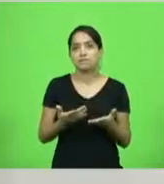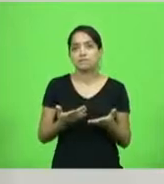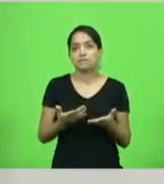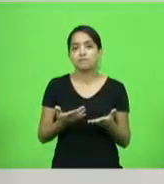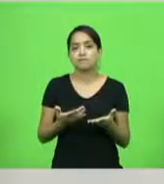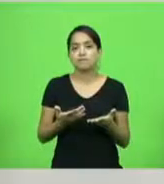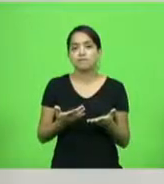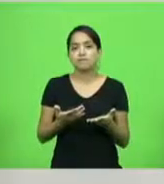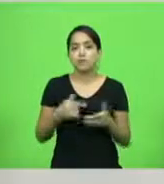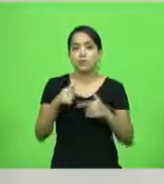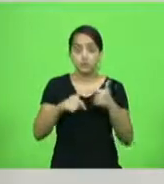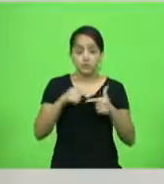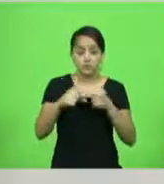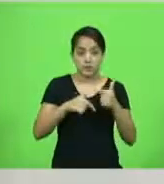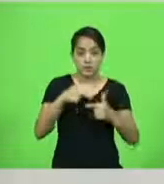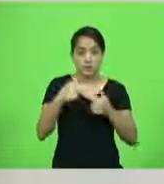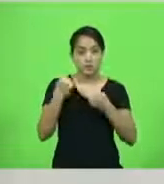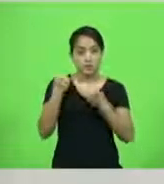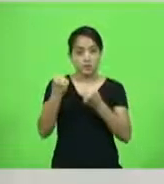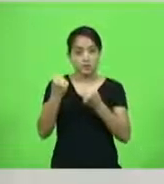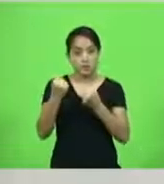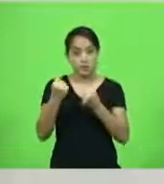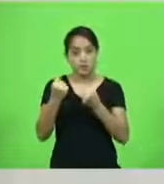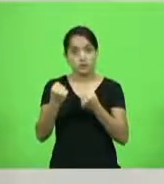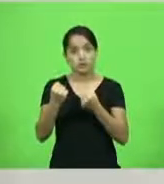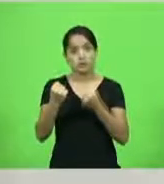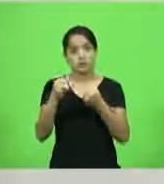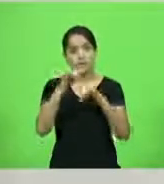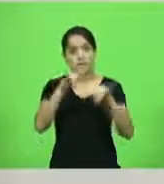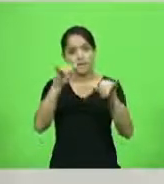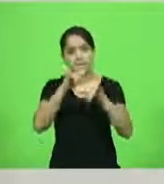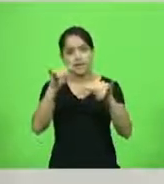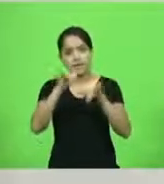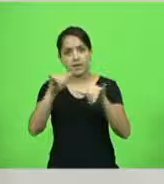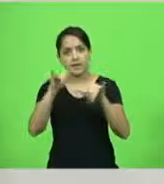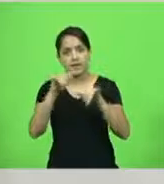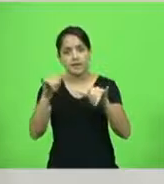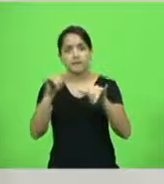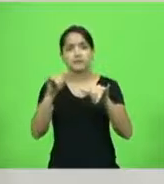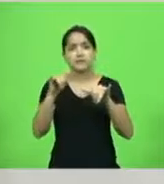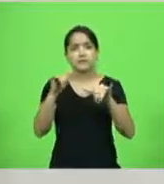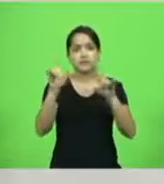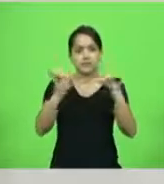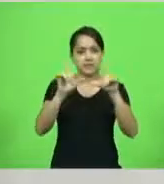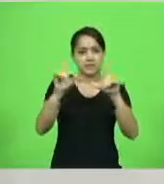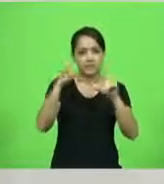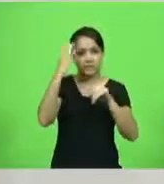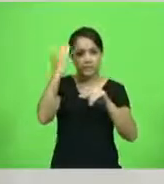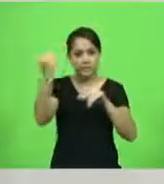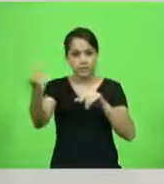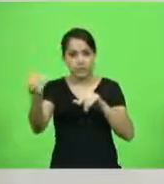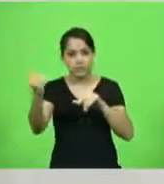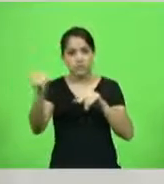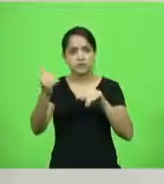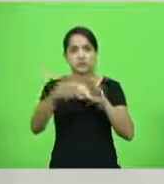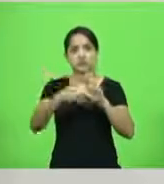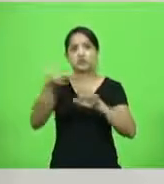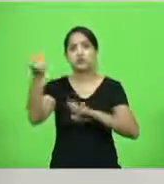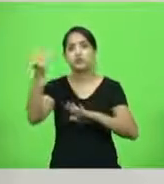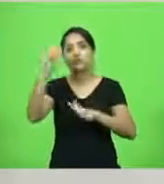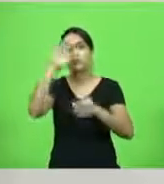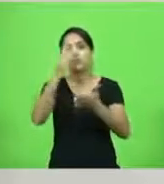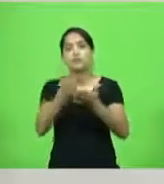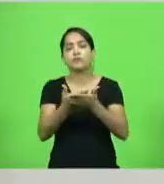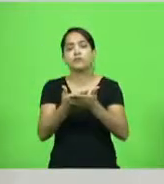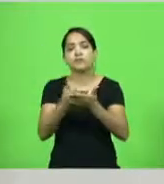um trabalho muito forte, feito pela grande imprensa, por uma grande emissora, em tirar o crédito de um homem, de um